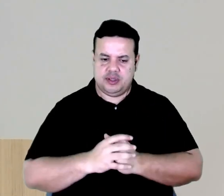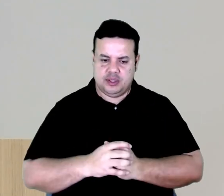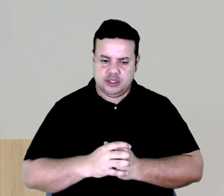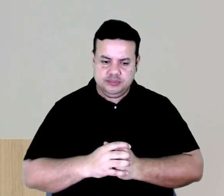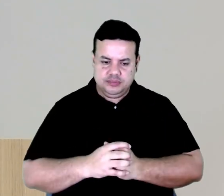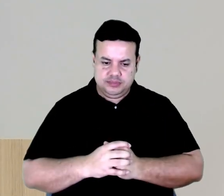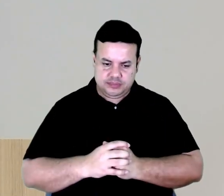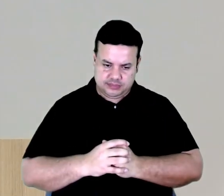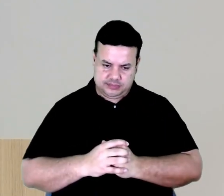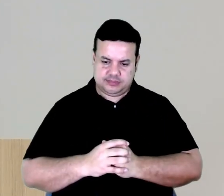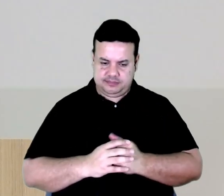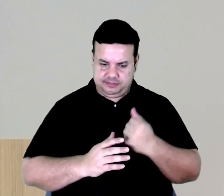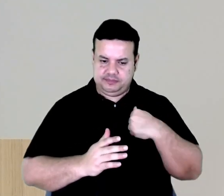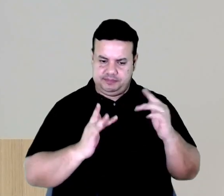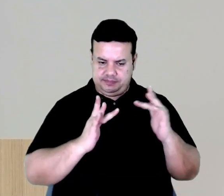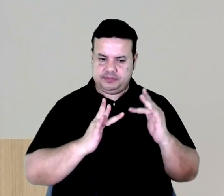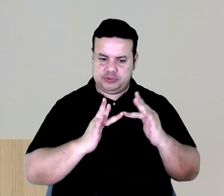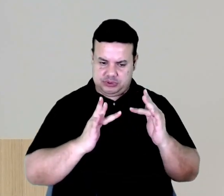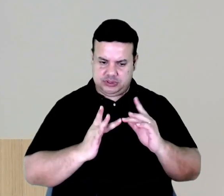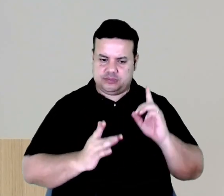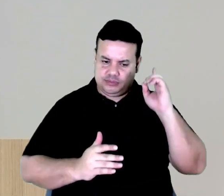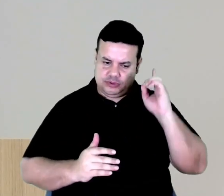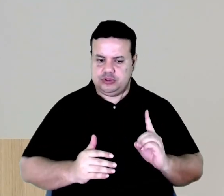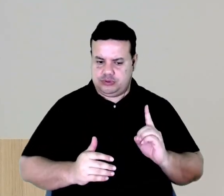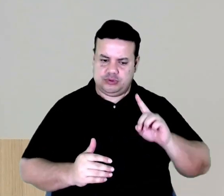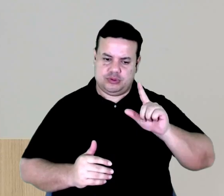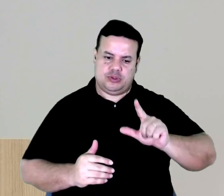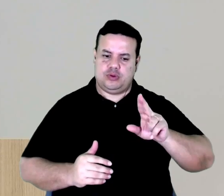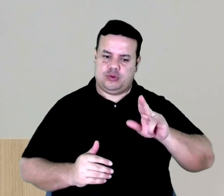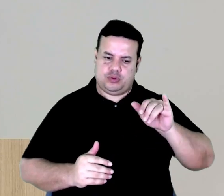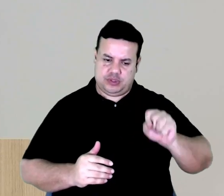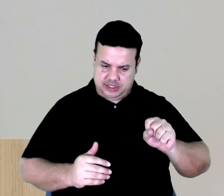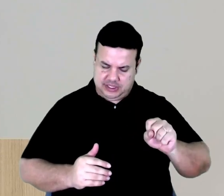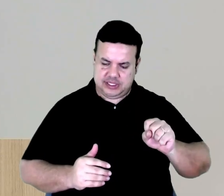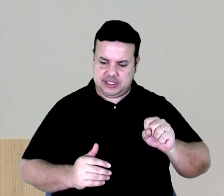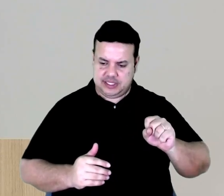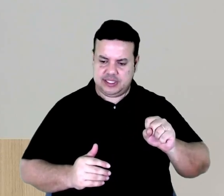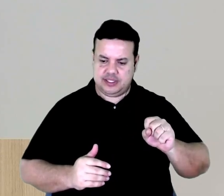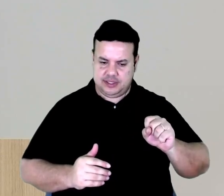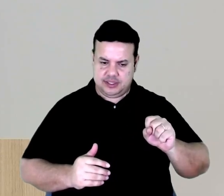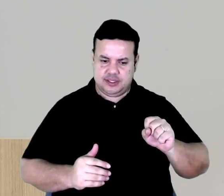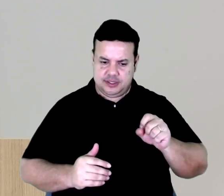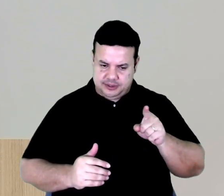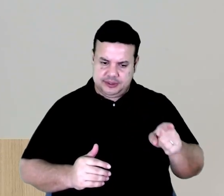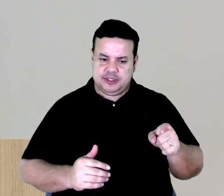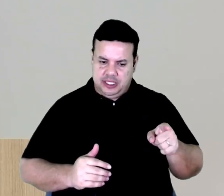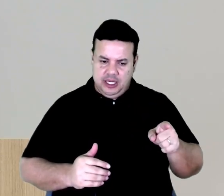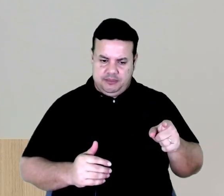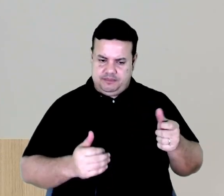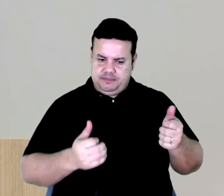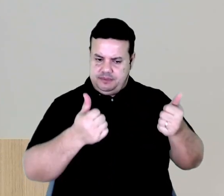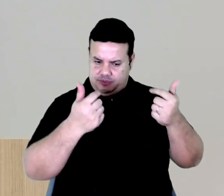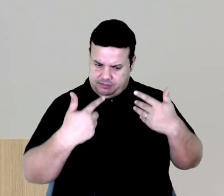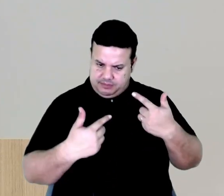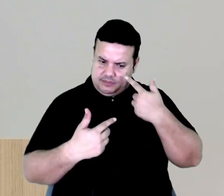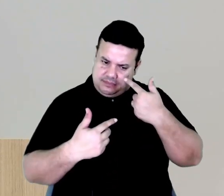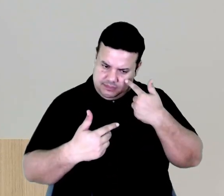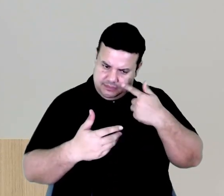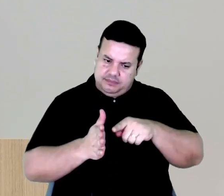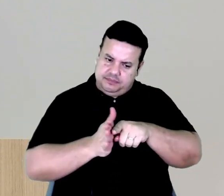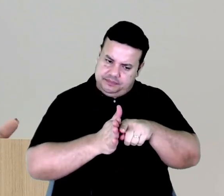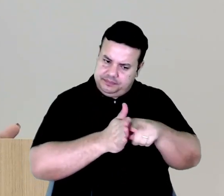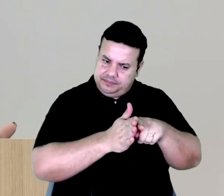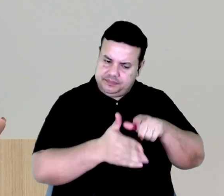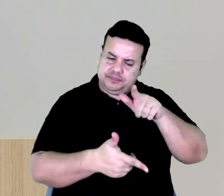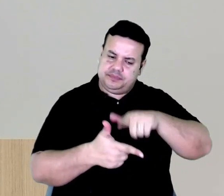eu entrei em contato com o diretor, Luiz Rogério, que ele vai verificar, porque pode ser um problema dos